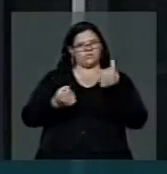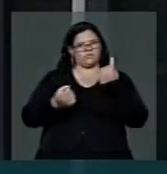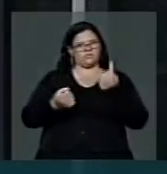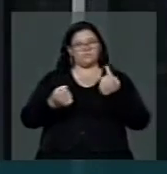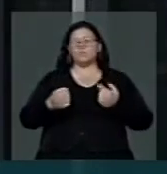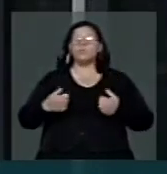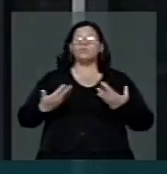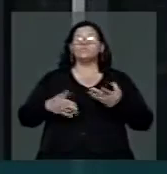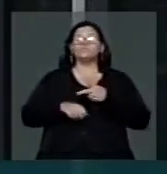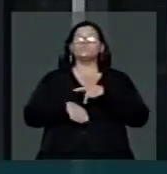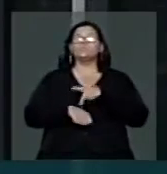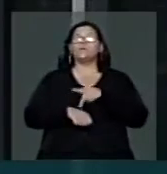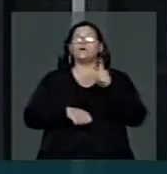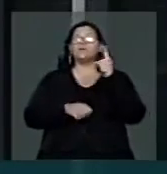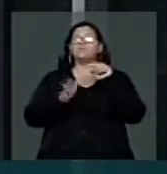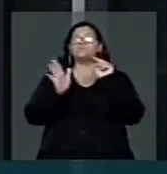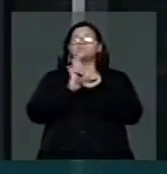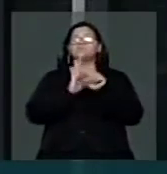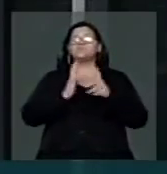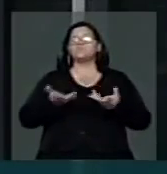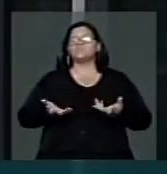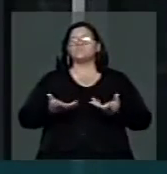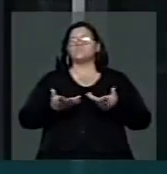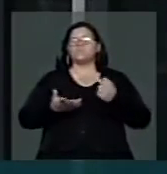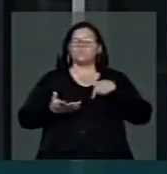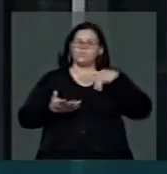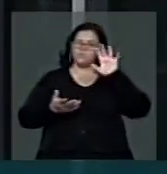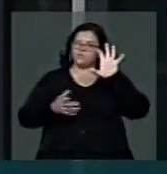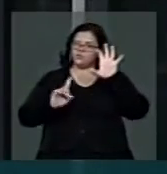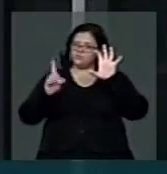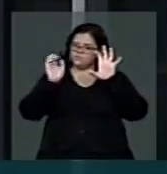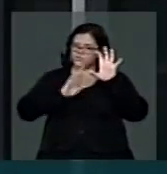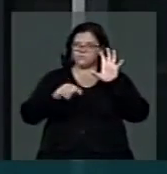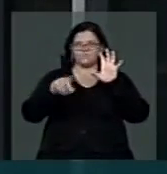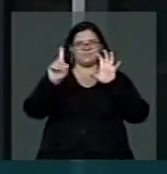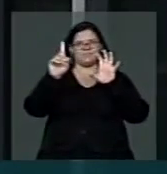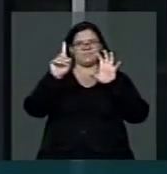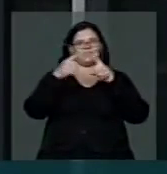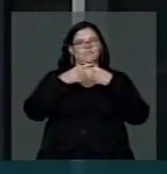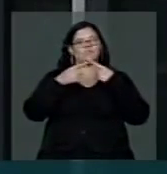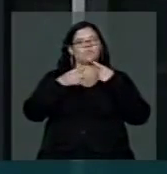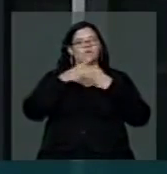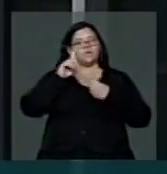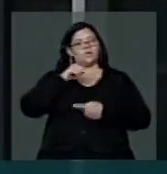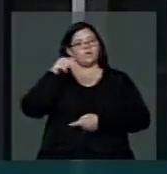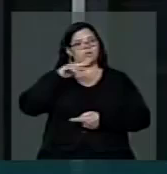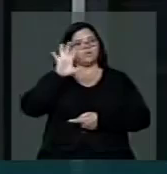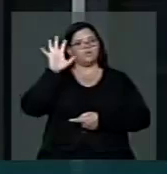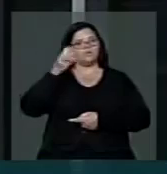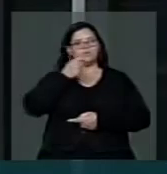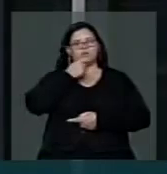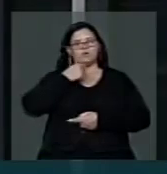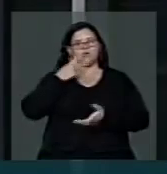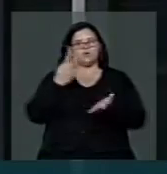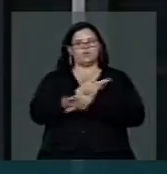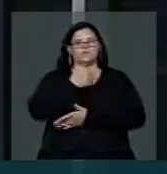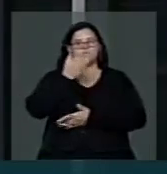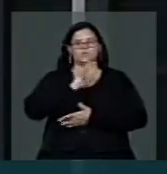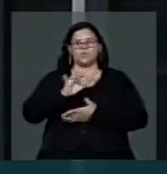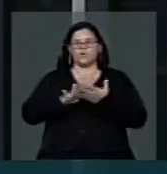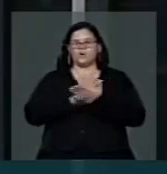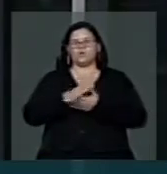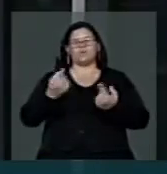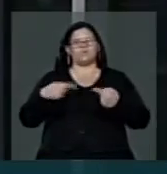qual país? Não é do Nordeste e não é do Brasil essa refinaria, porque lá no Nordeste não aconteceu. Ao